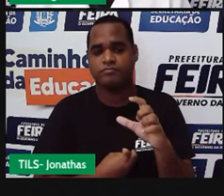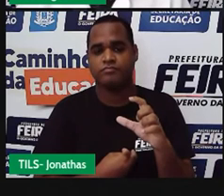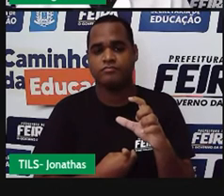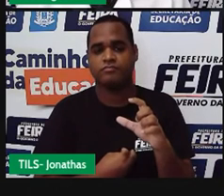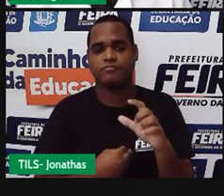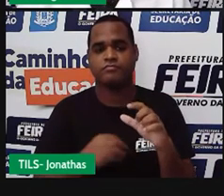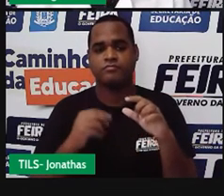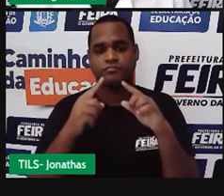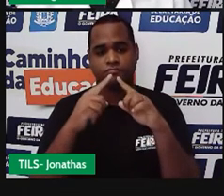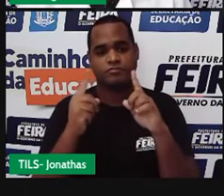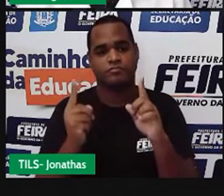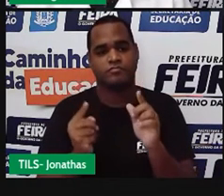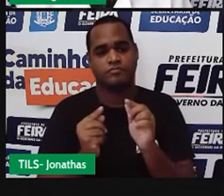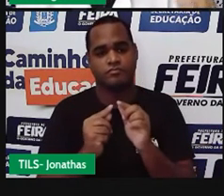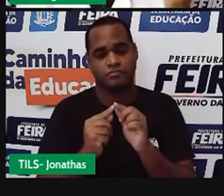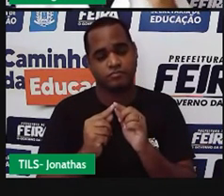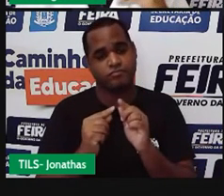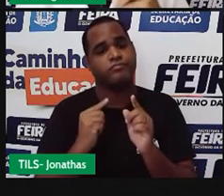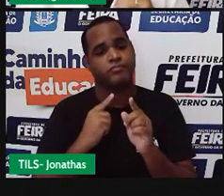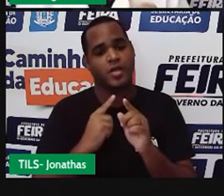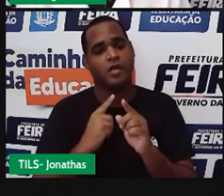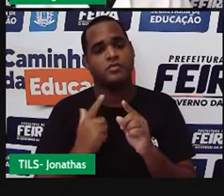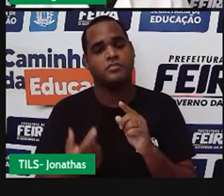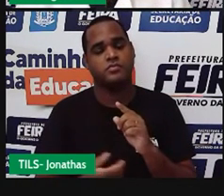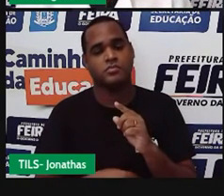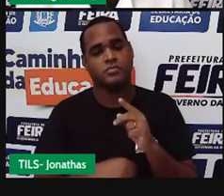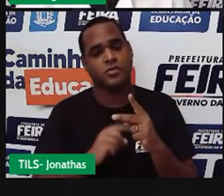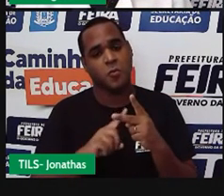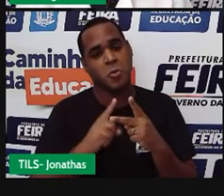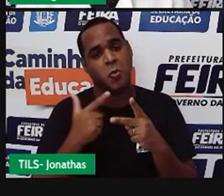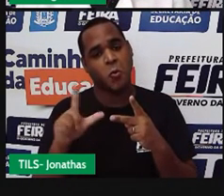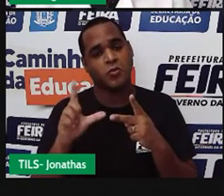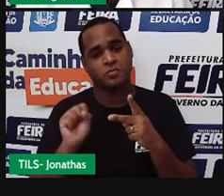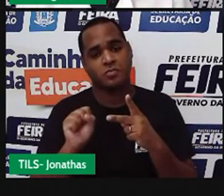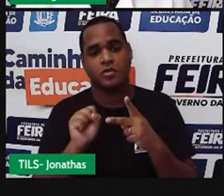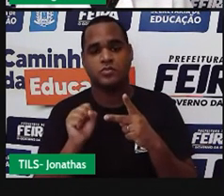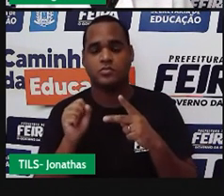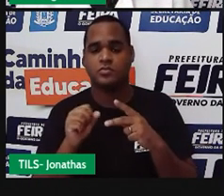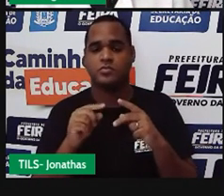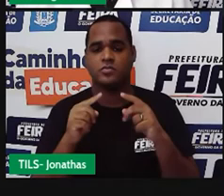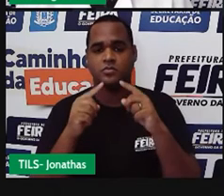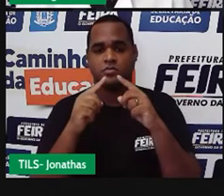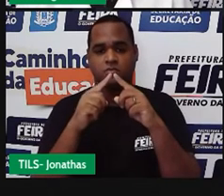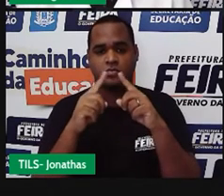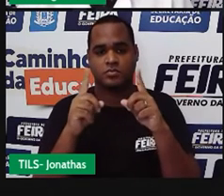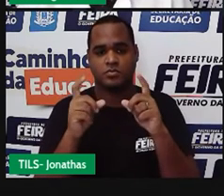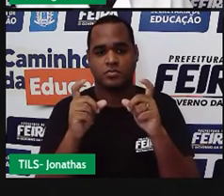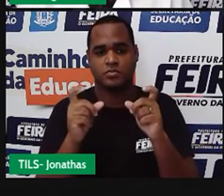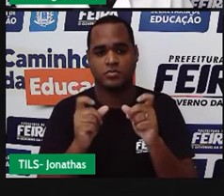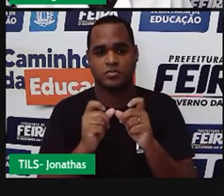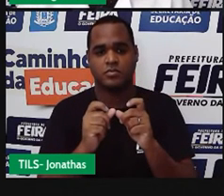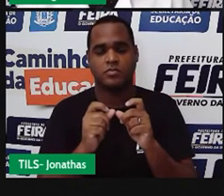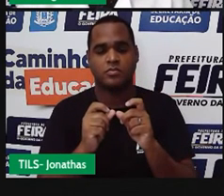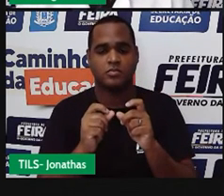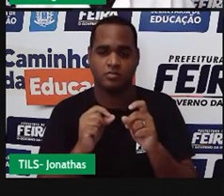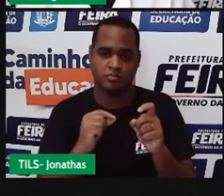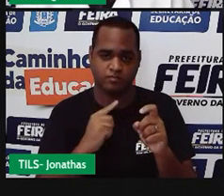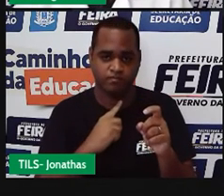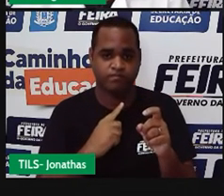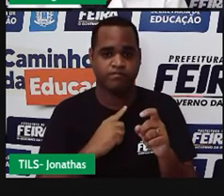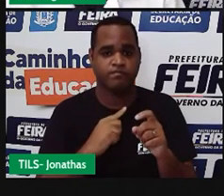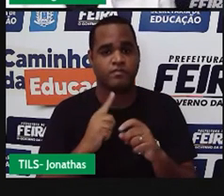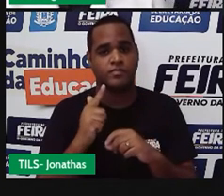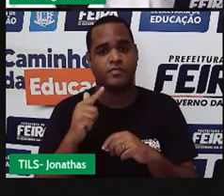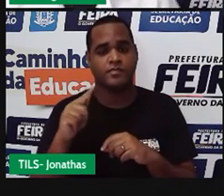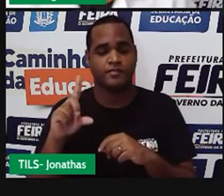Tem expressões numéricas que além dos parênteses aparece também colchetes. E